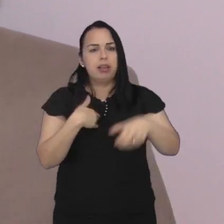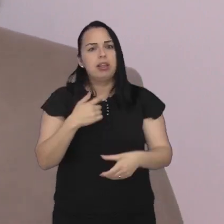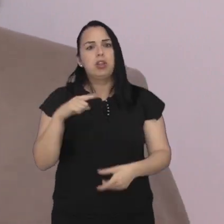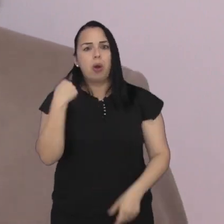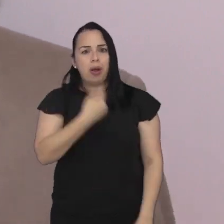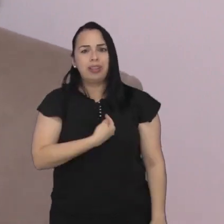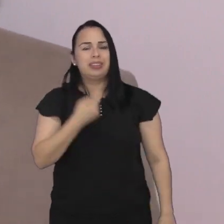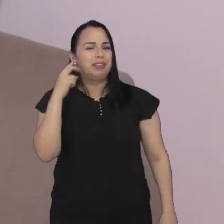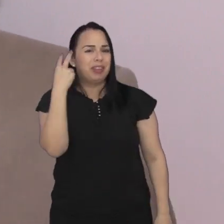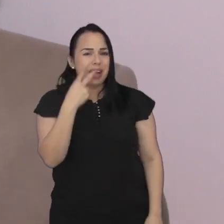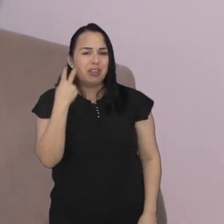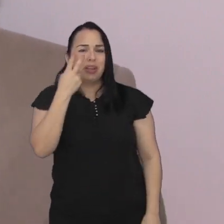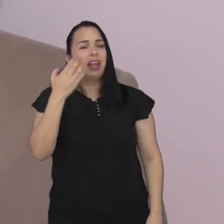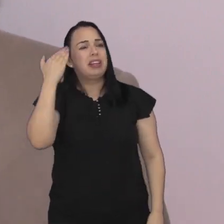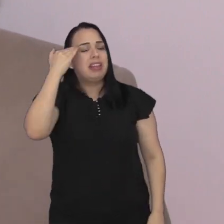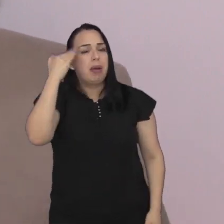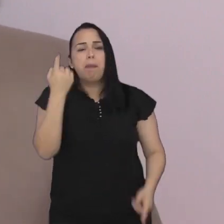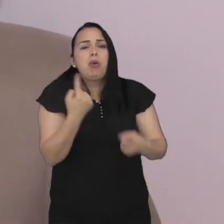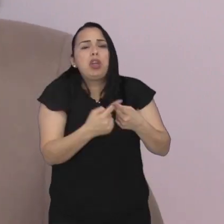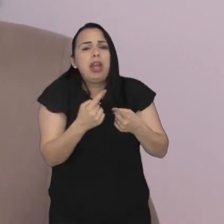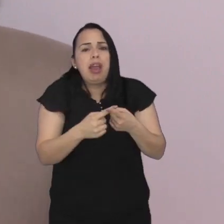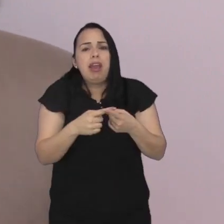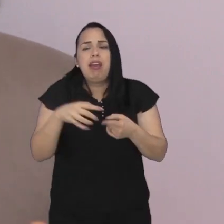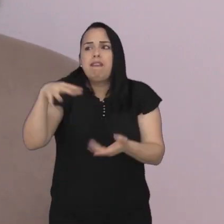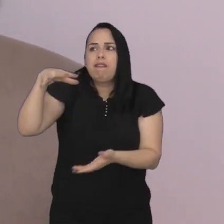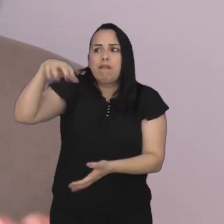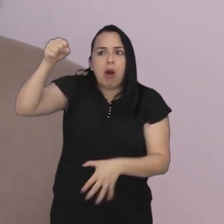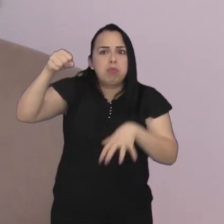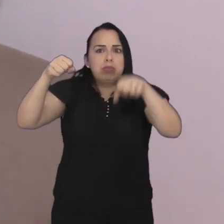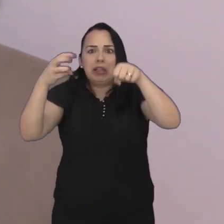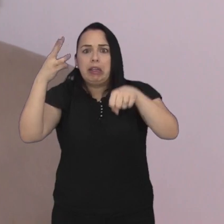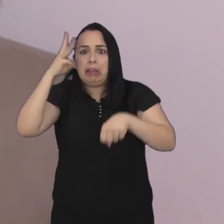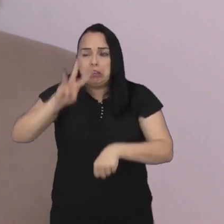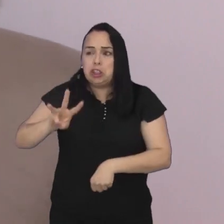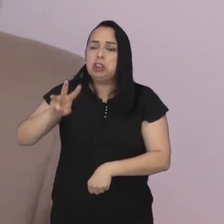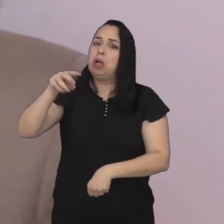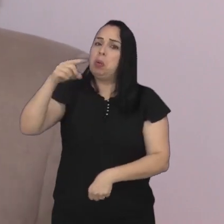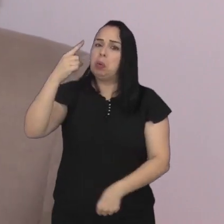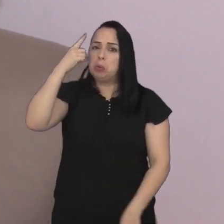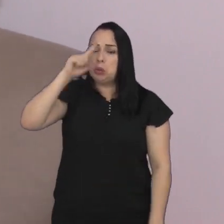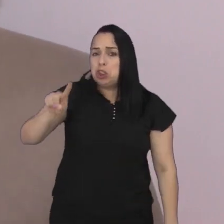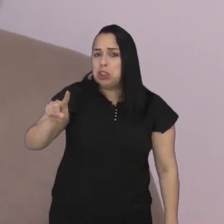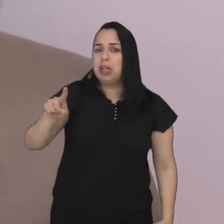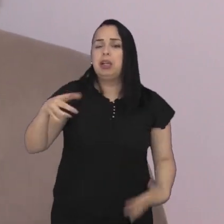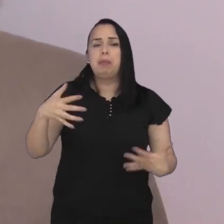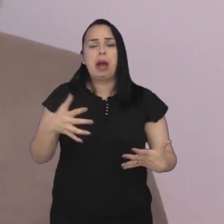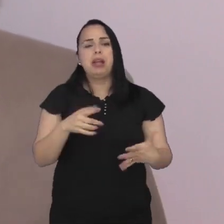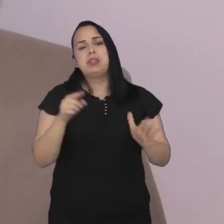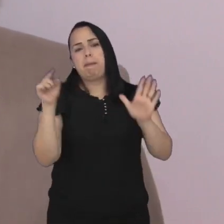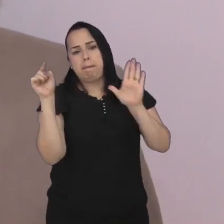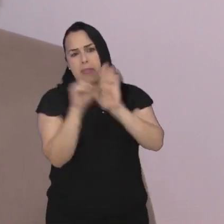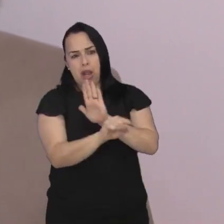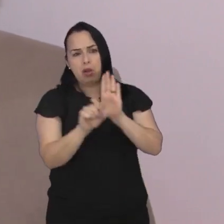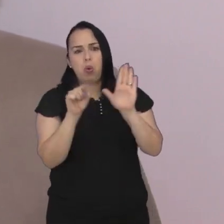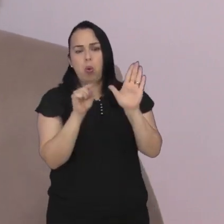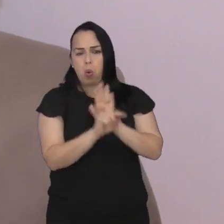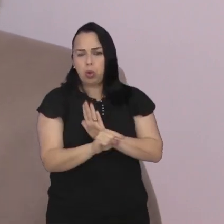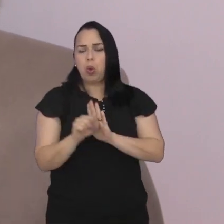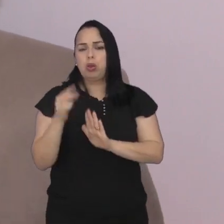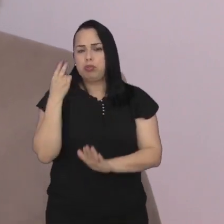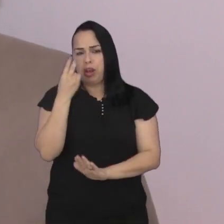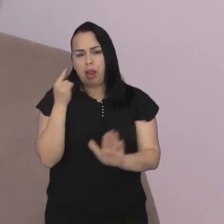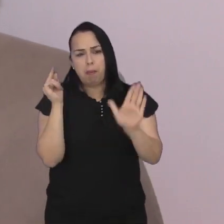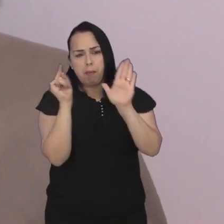queda de energia, que teve um bairro que faltou energia dois dias, um dia, outro três dias. Mas vieram daqui, teve a pergunta